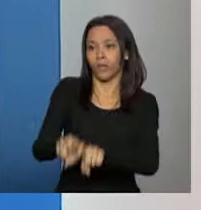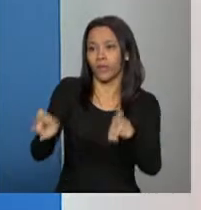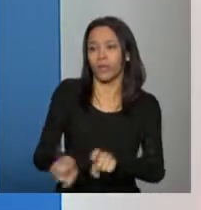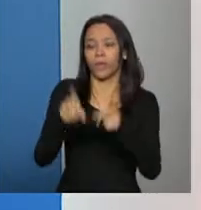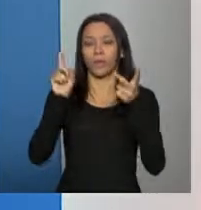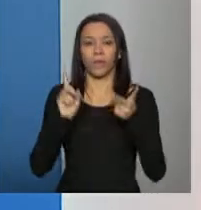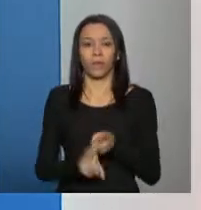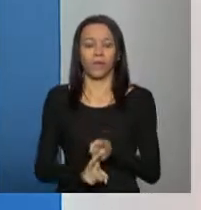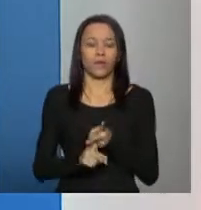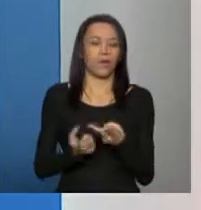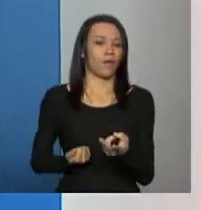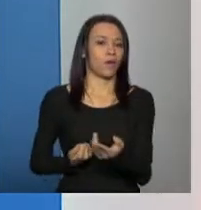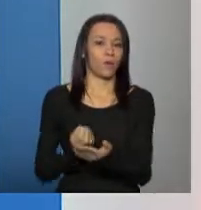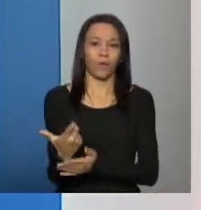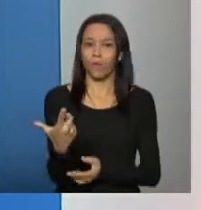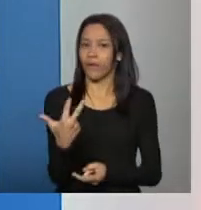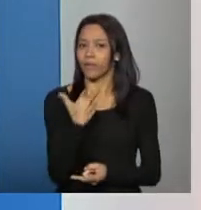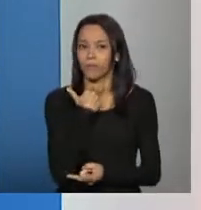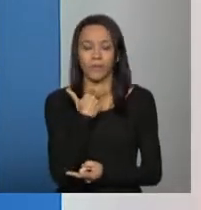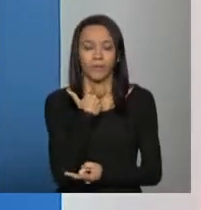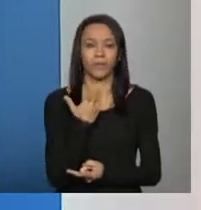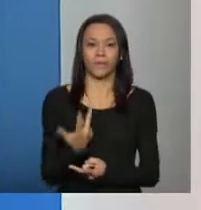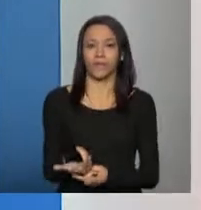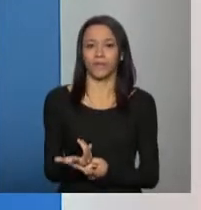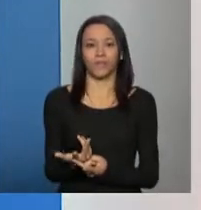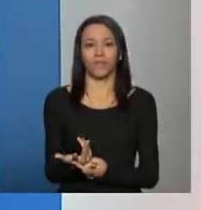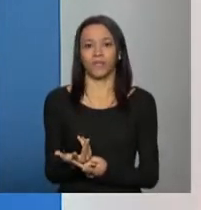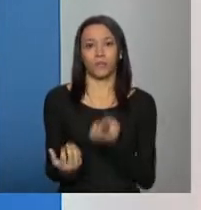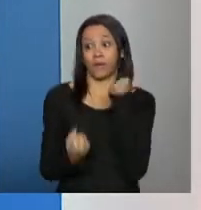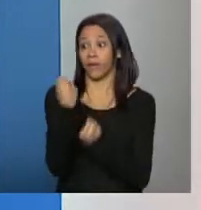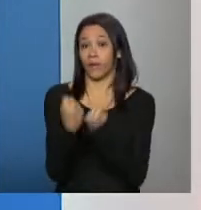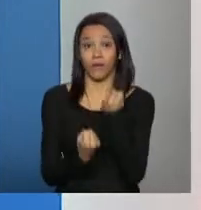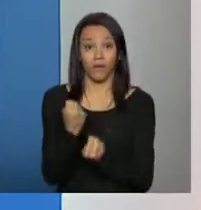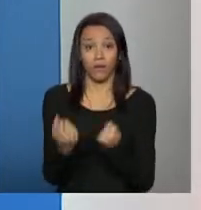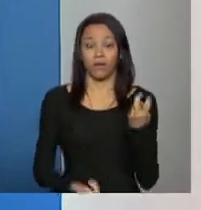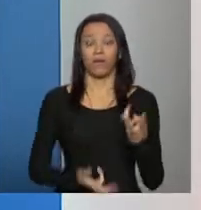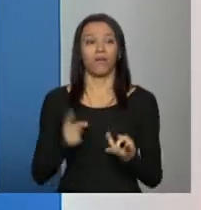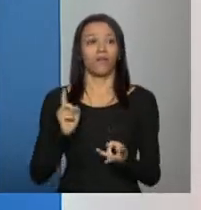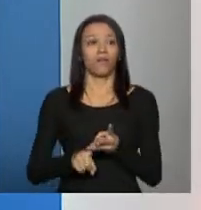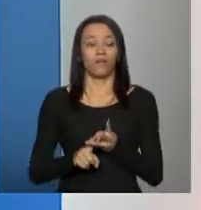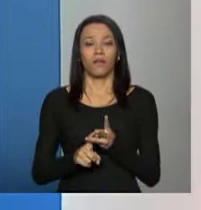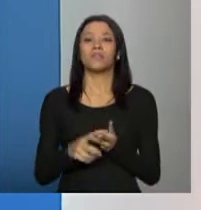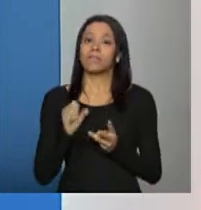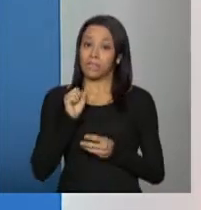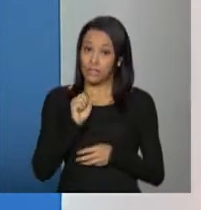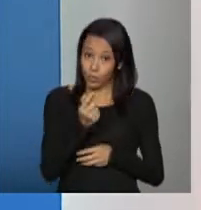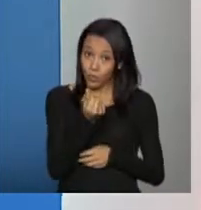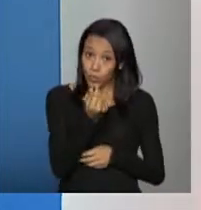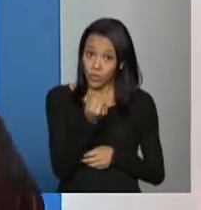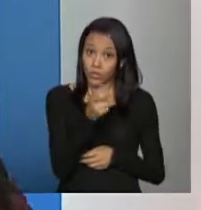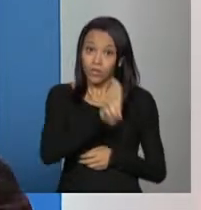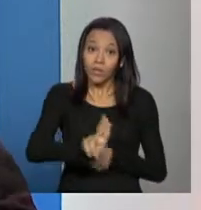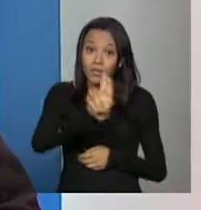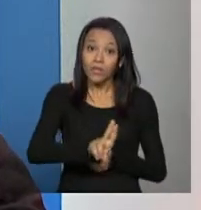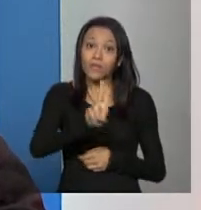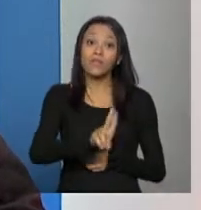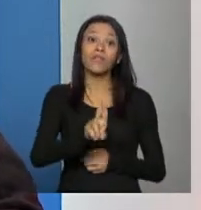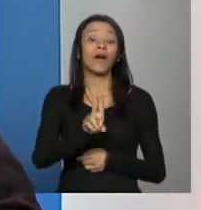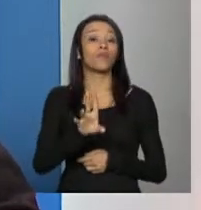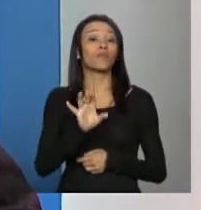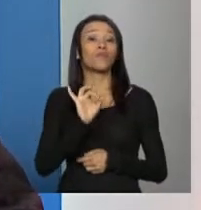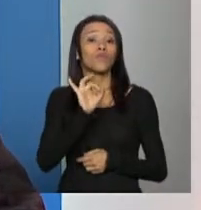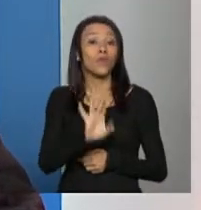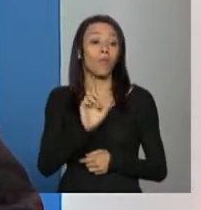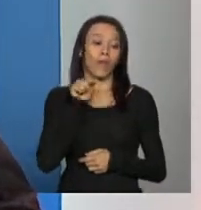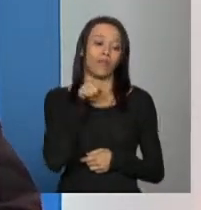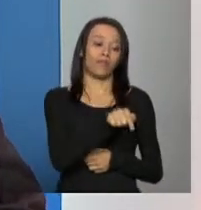deve comprar, nem o recurso seria suficiente para comprar um carro. E ele deve, sim, utilizar esse recurso para essas despesas